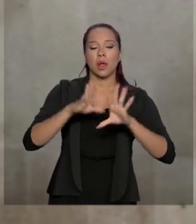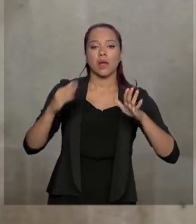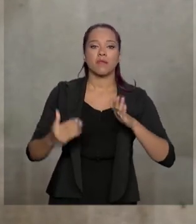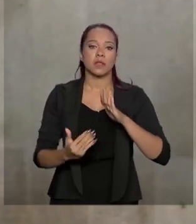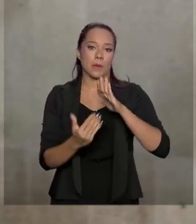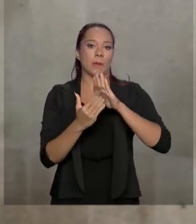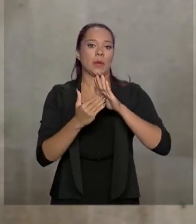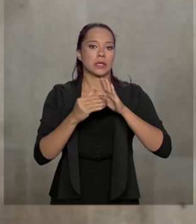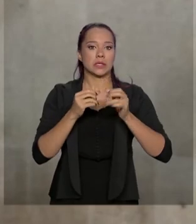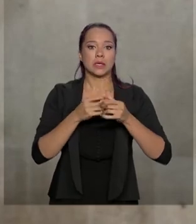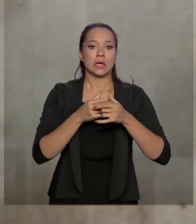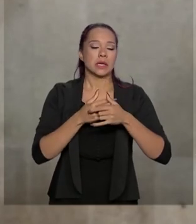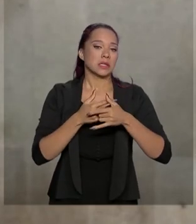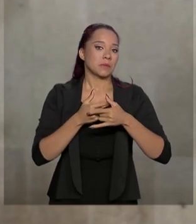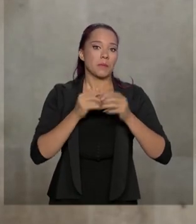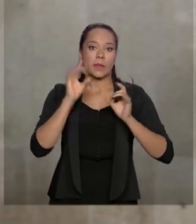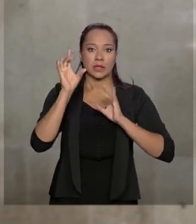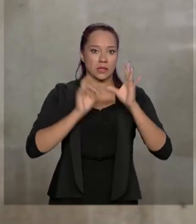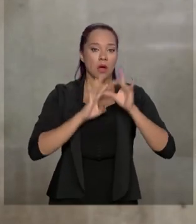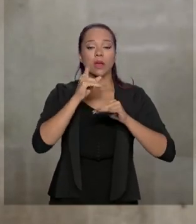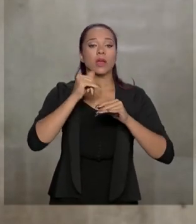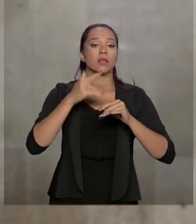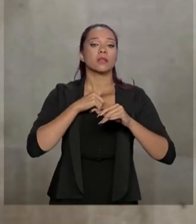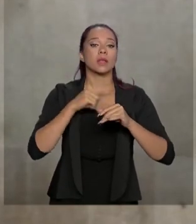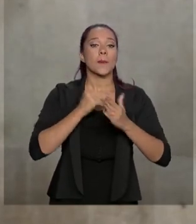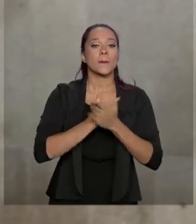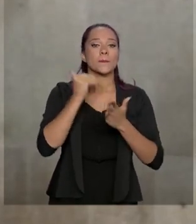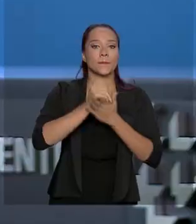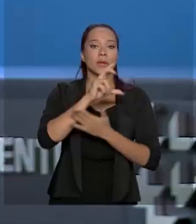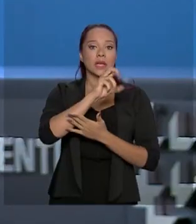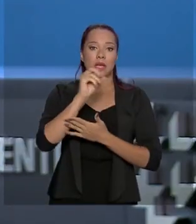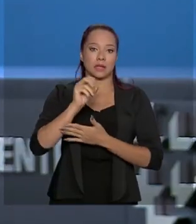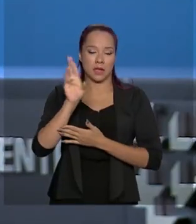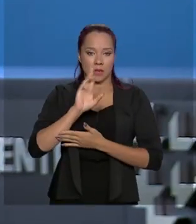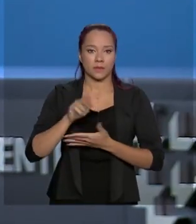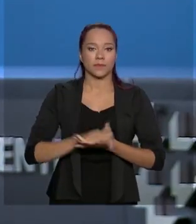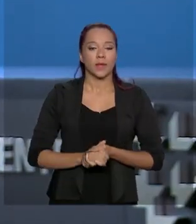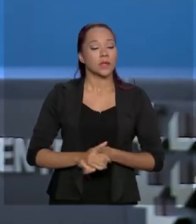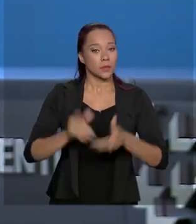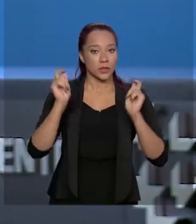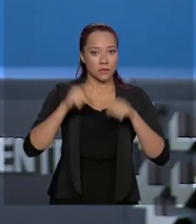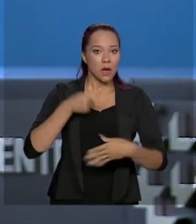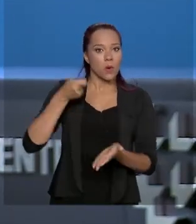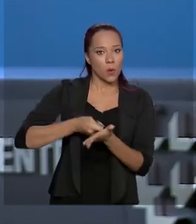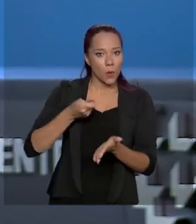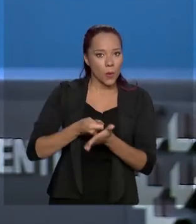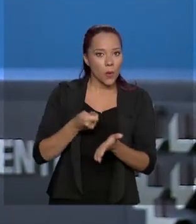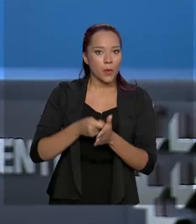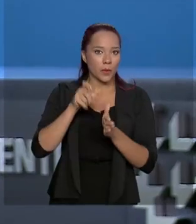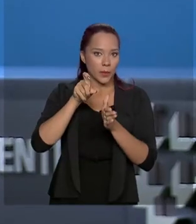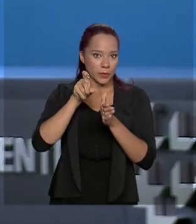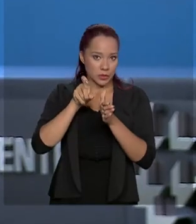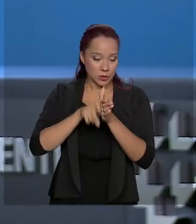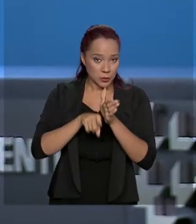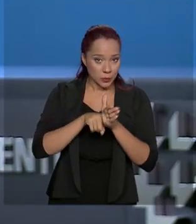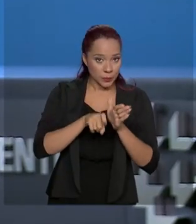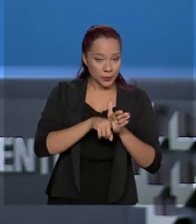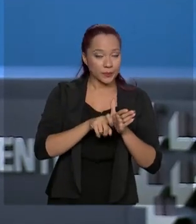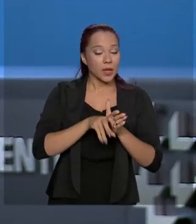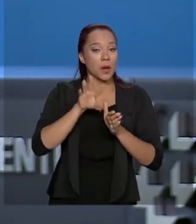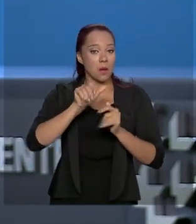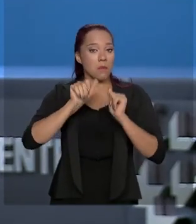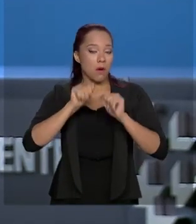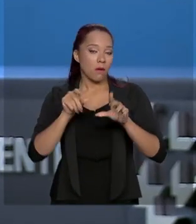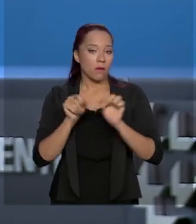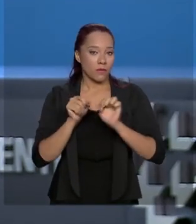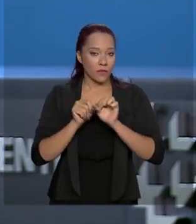limite para quem tem crédito superior a 500 reais. A possibilidade de cobrança de tarifa, ela vai poder